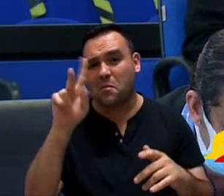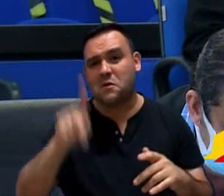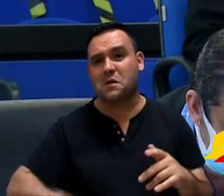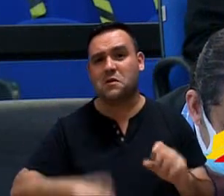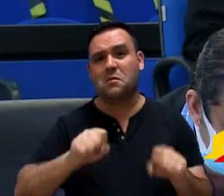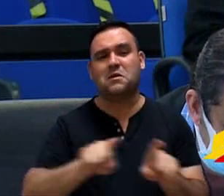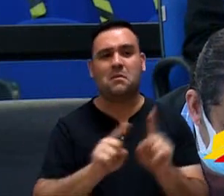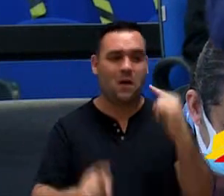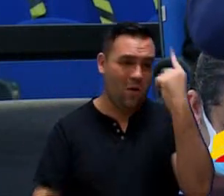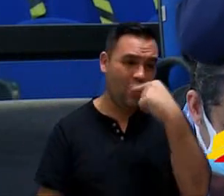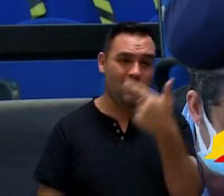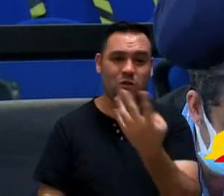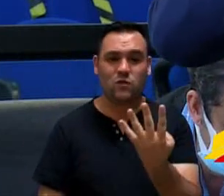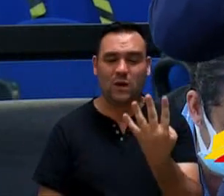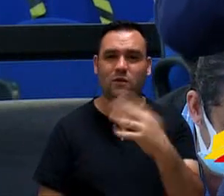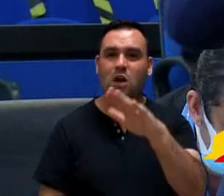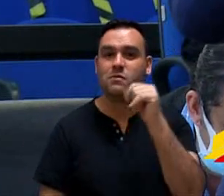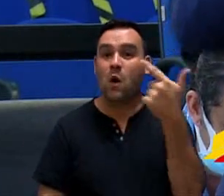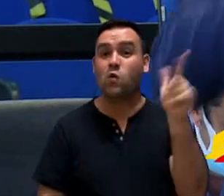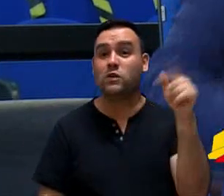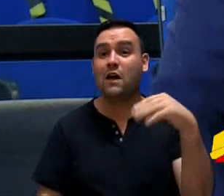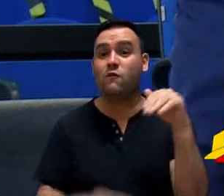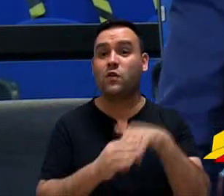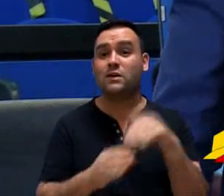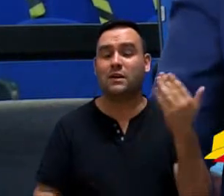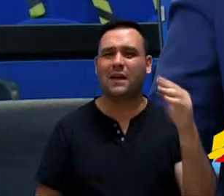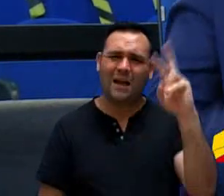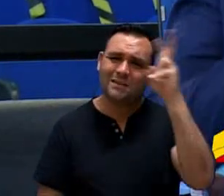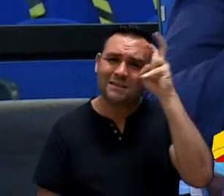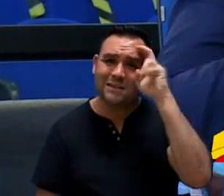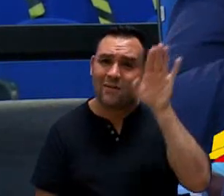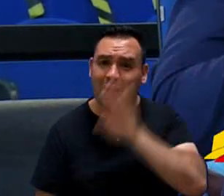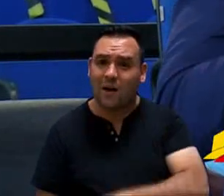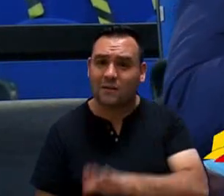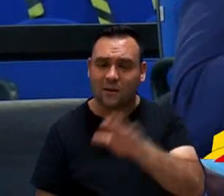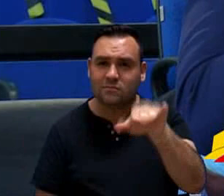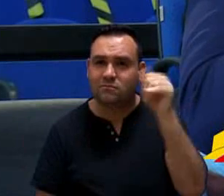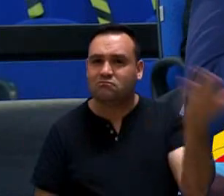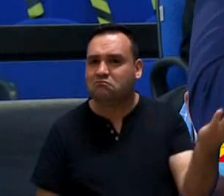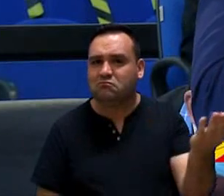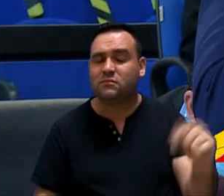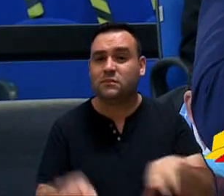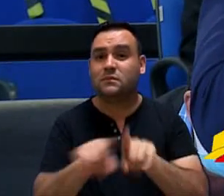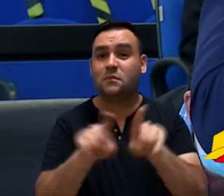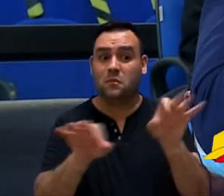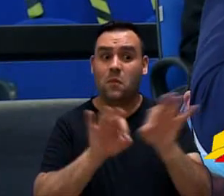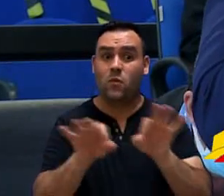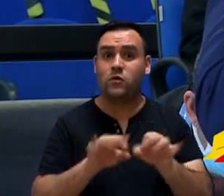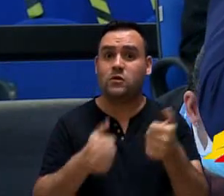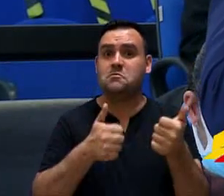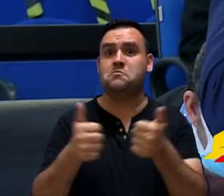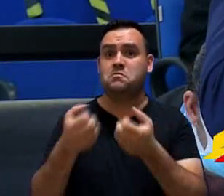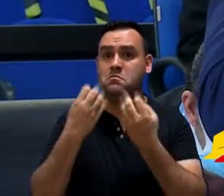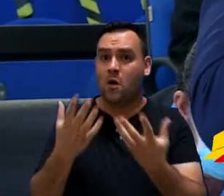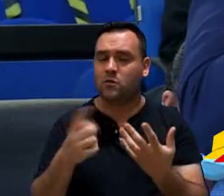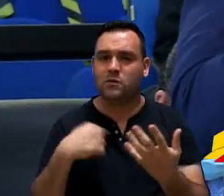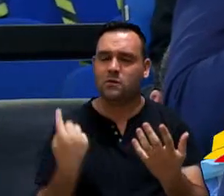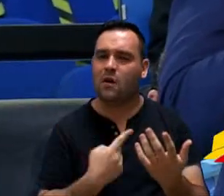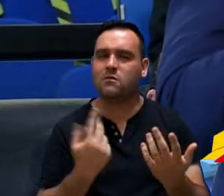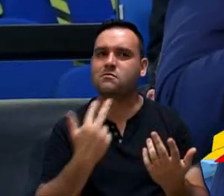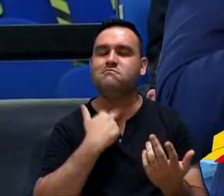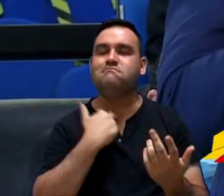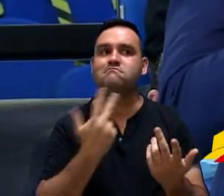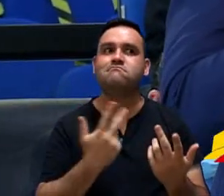presidente pode fazer com 24 horas para votar esse projeto.-feira, tarde. Agora, o projeto é bom, não podemos